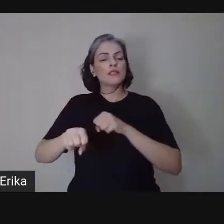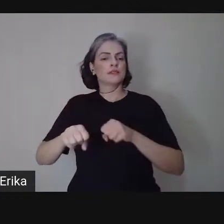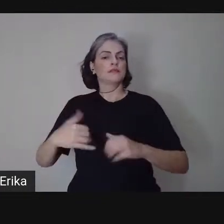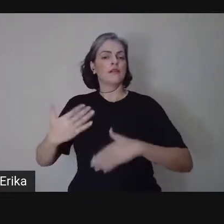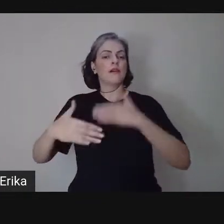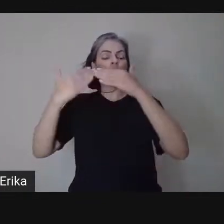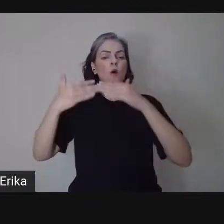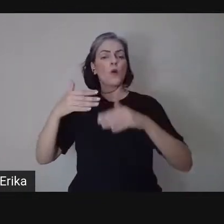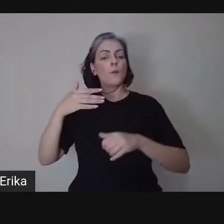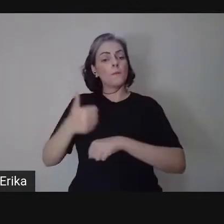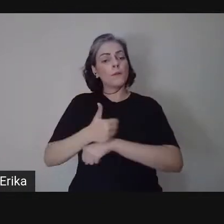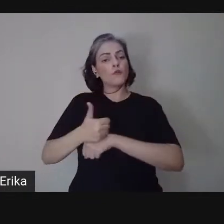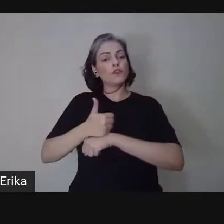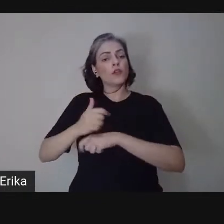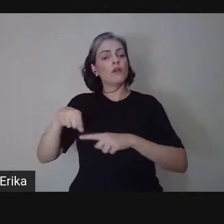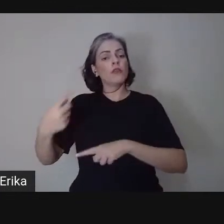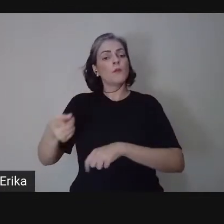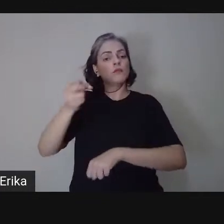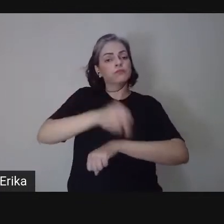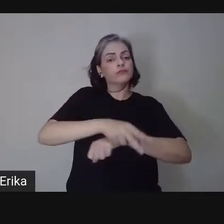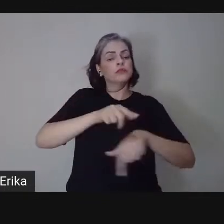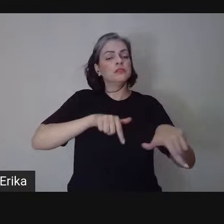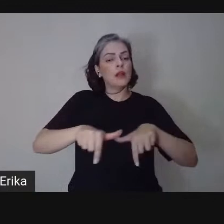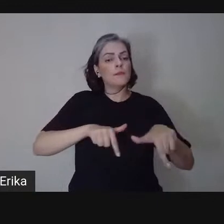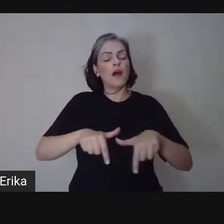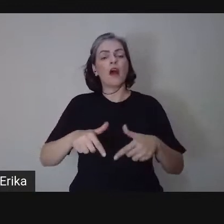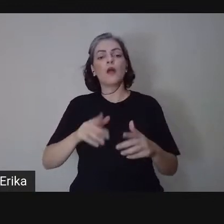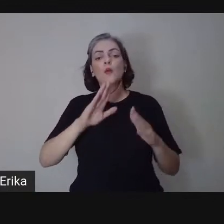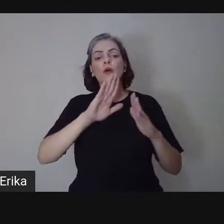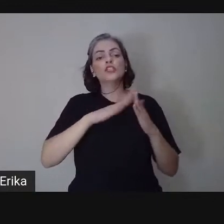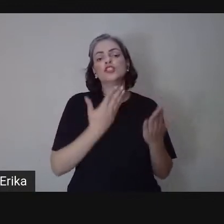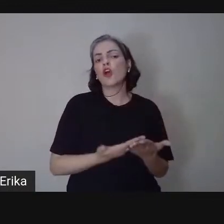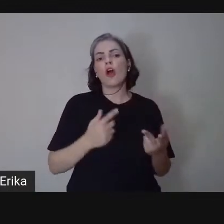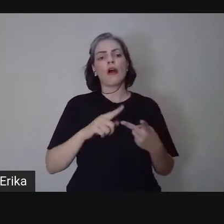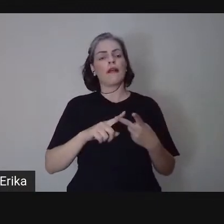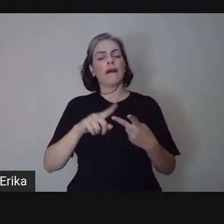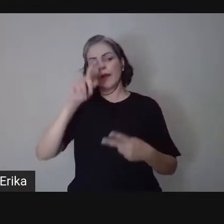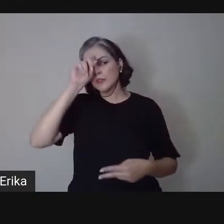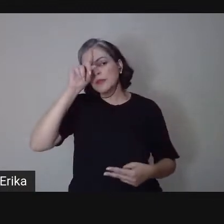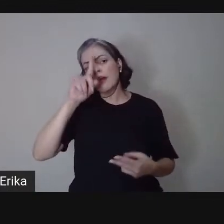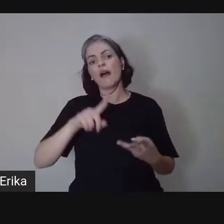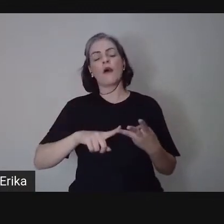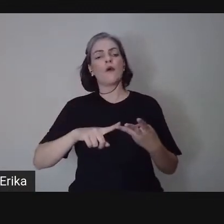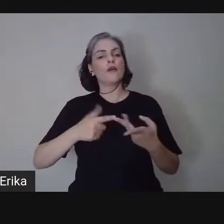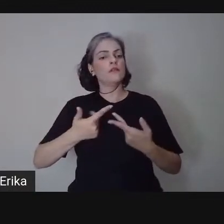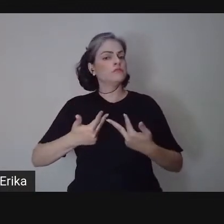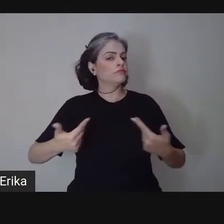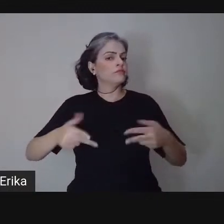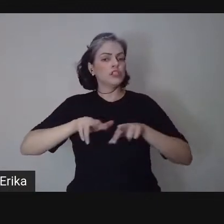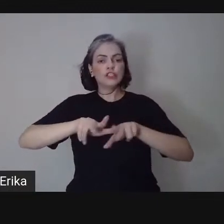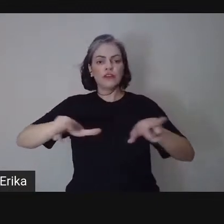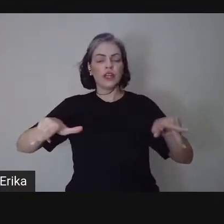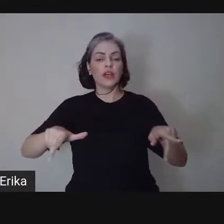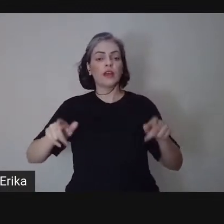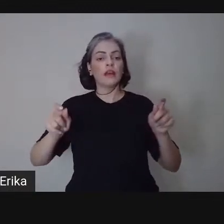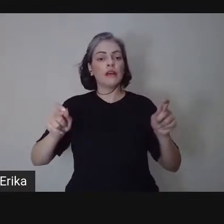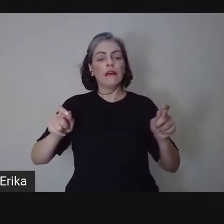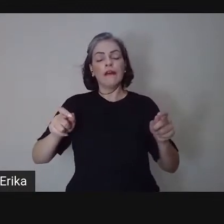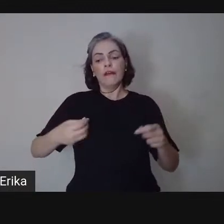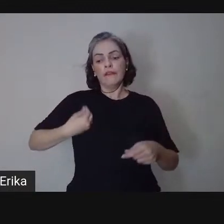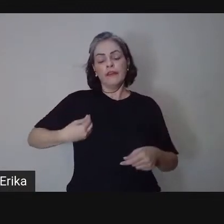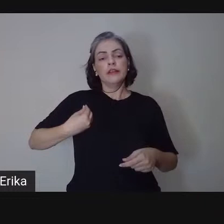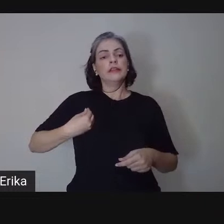os mercados de trabalho, ocupam as escolas, o sistema de saúde e possibilitam saúde, educação,